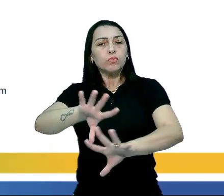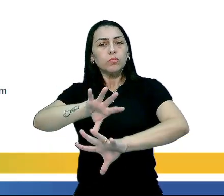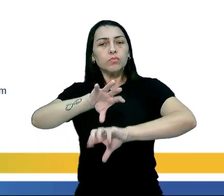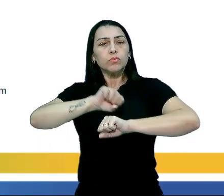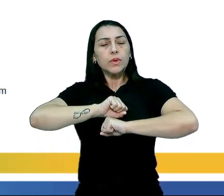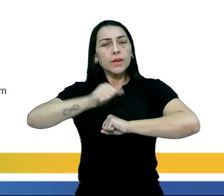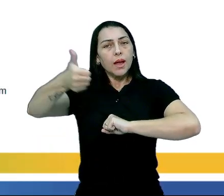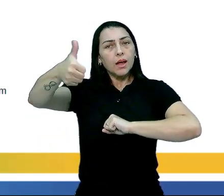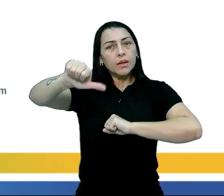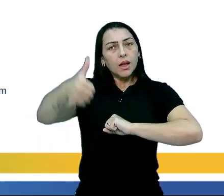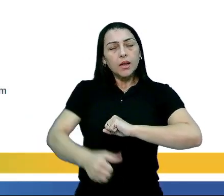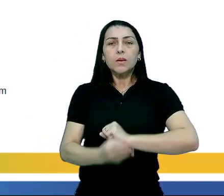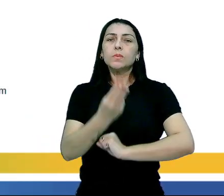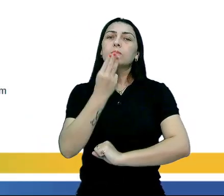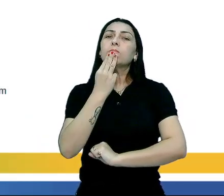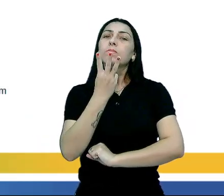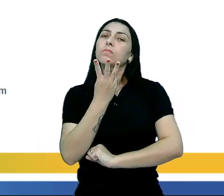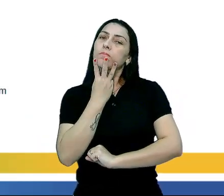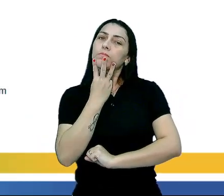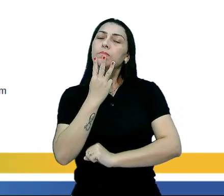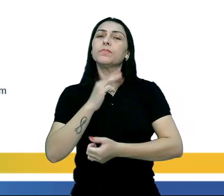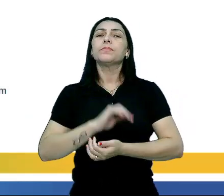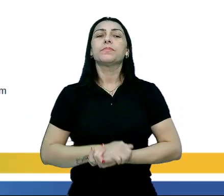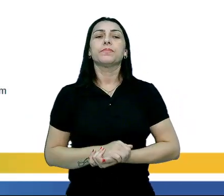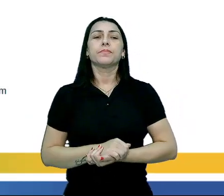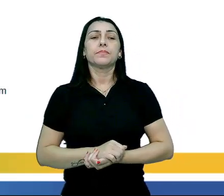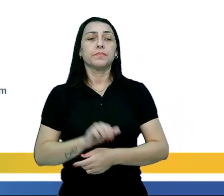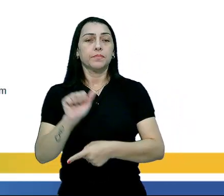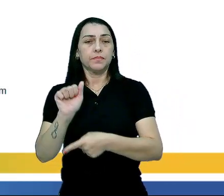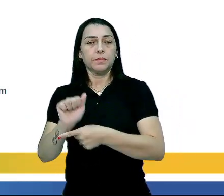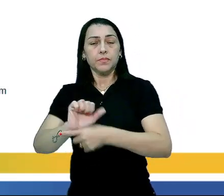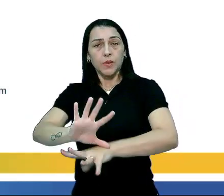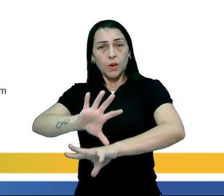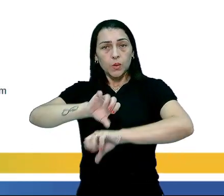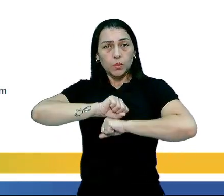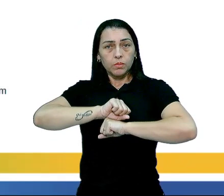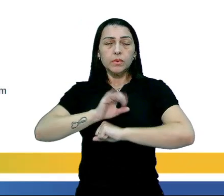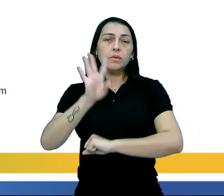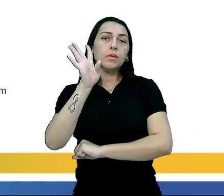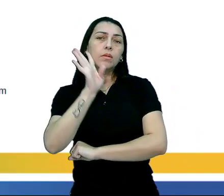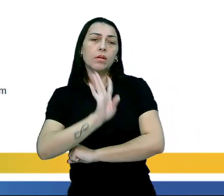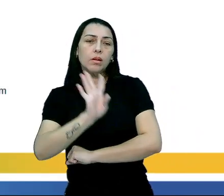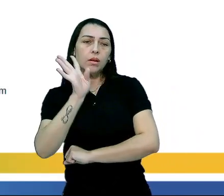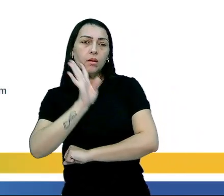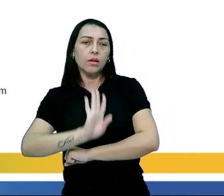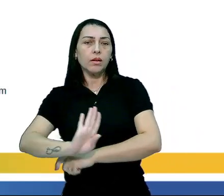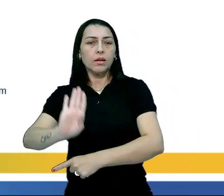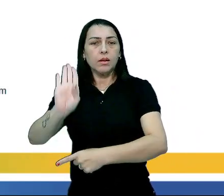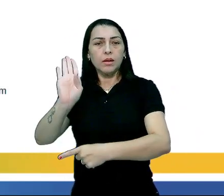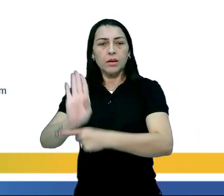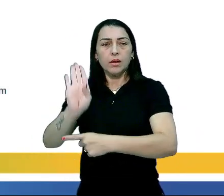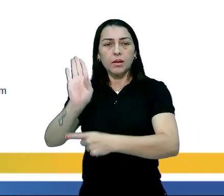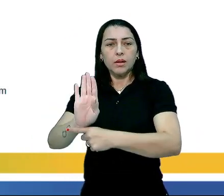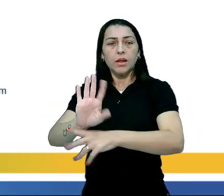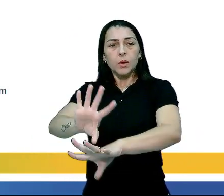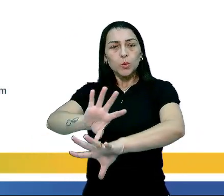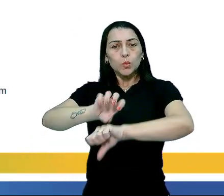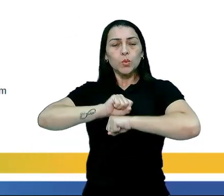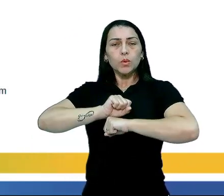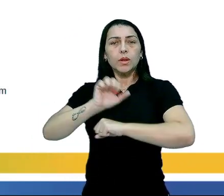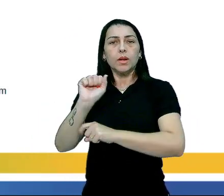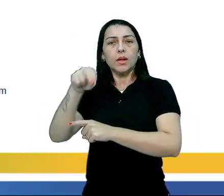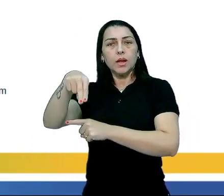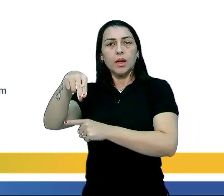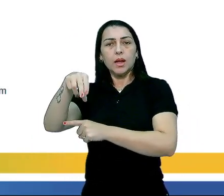dominação na análise weberiana? Letra A, dominação legal, B,